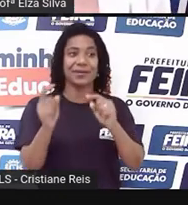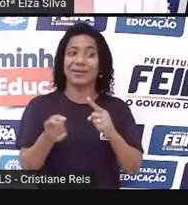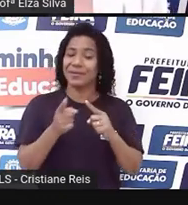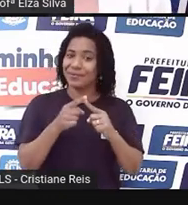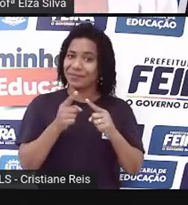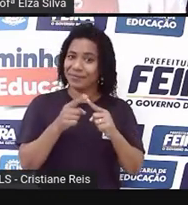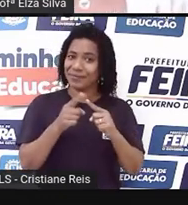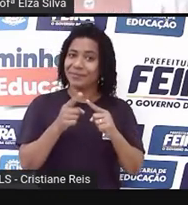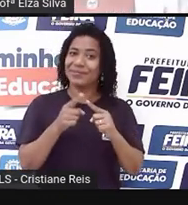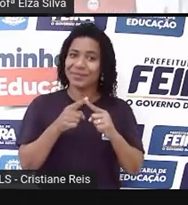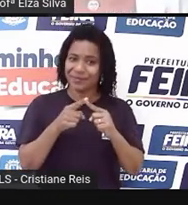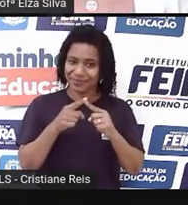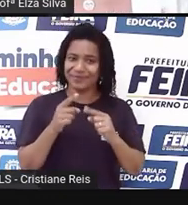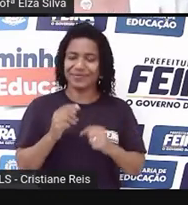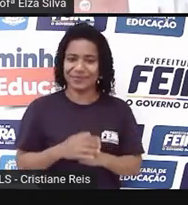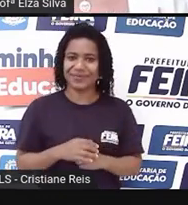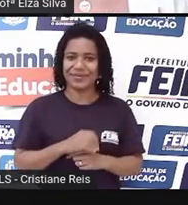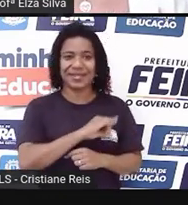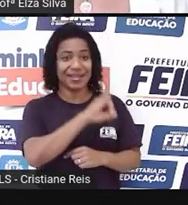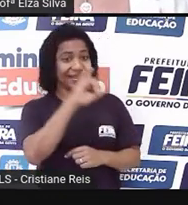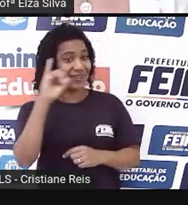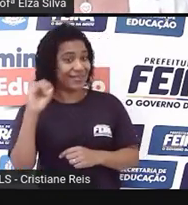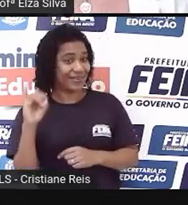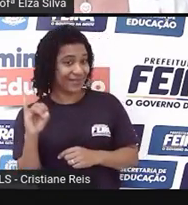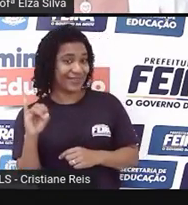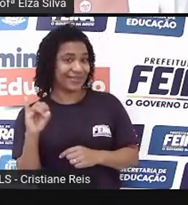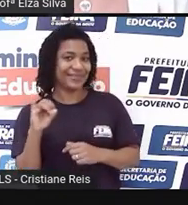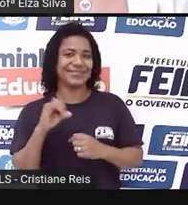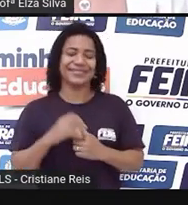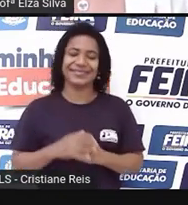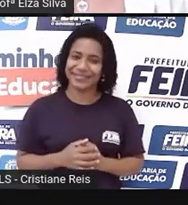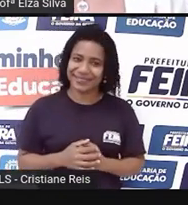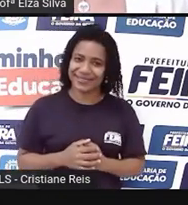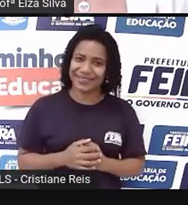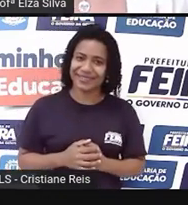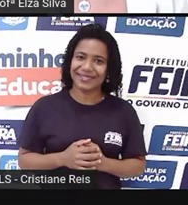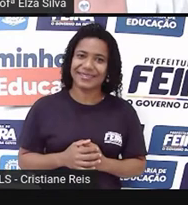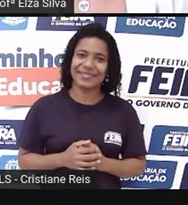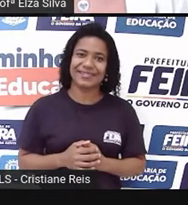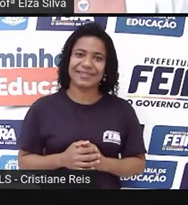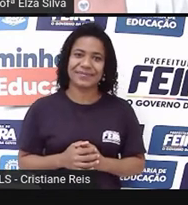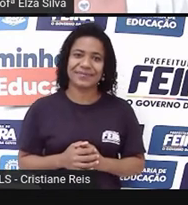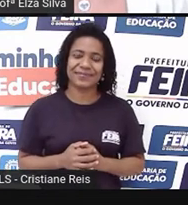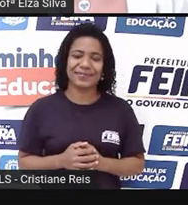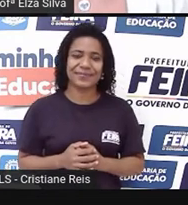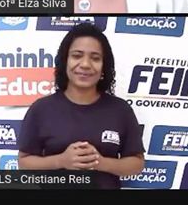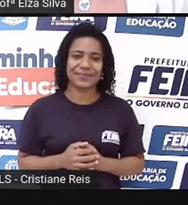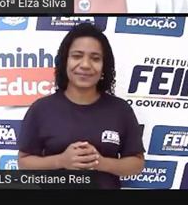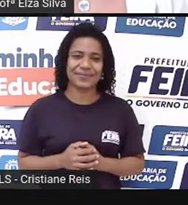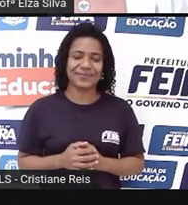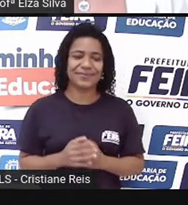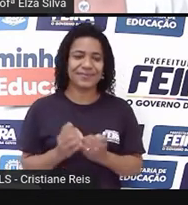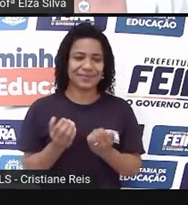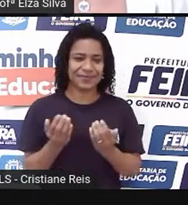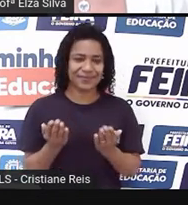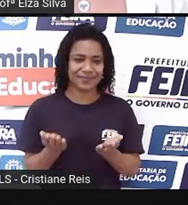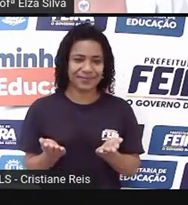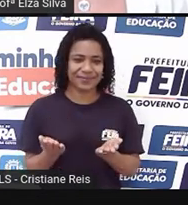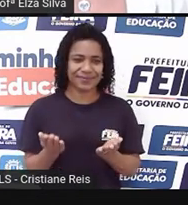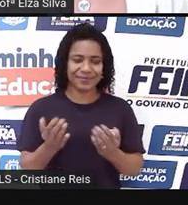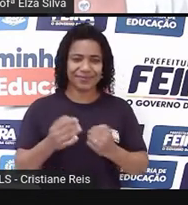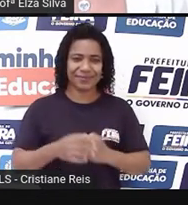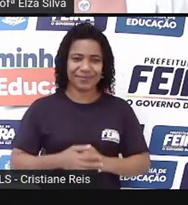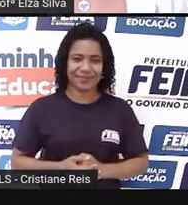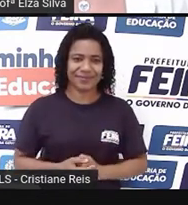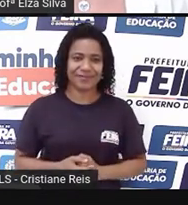pessoa que vai receber o e-mail. Hi, Ellen. What's up? I am very, I am happy. You